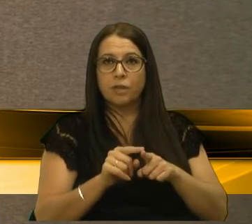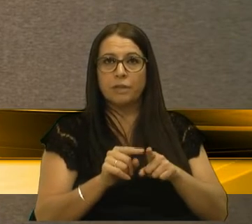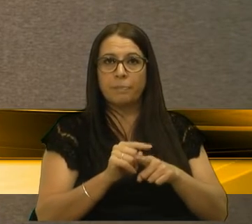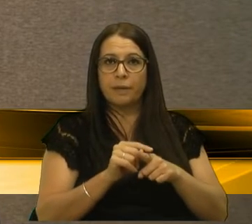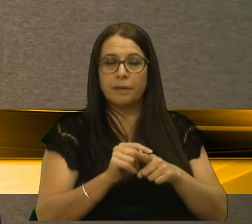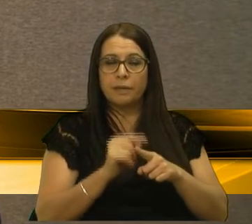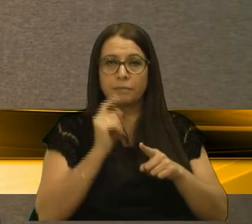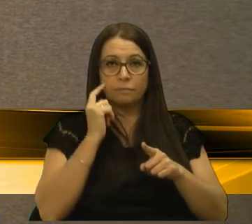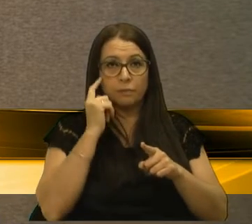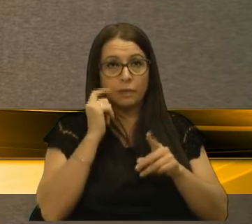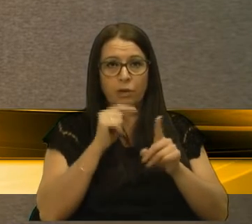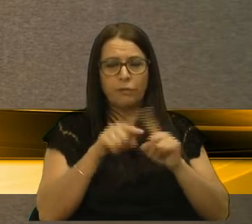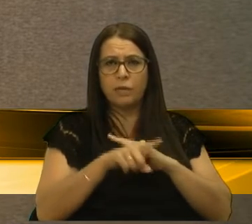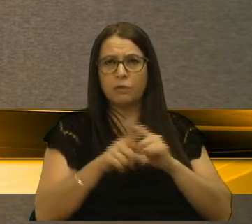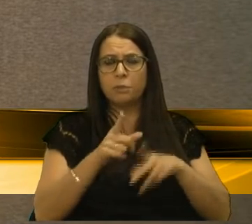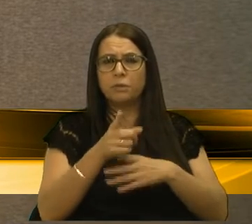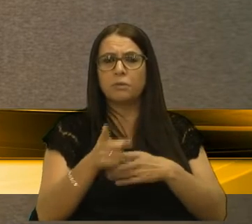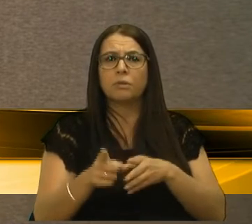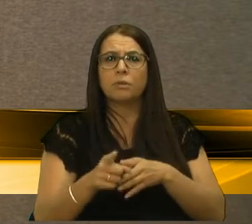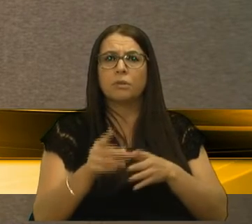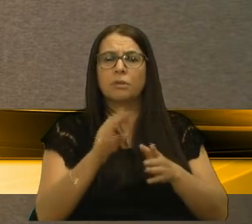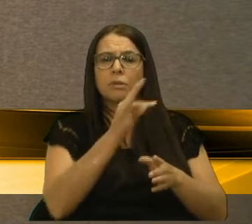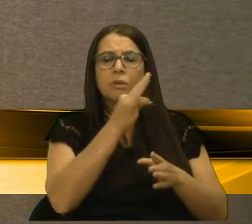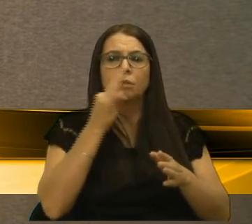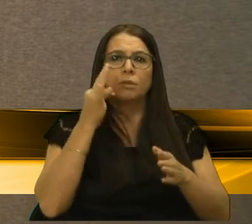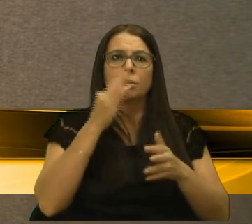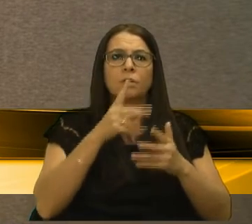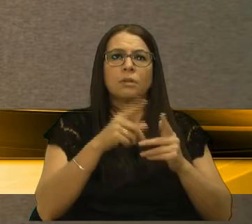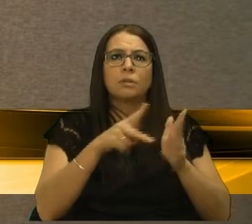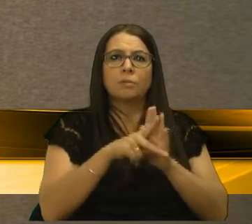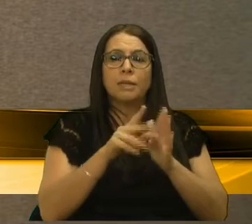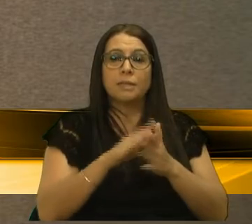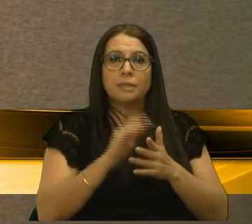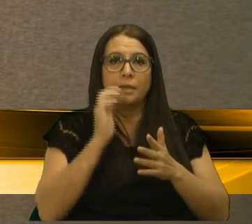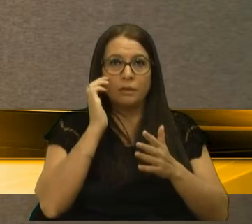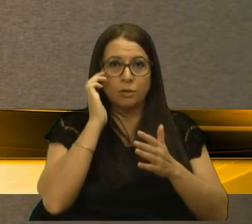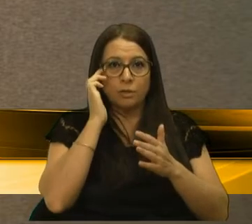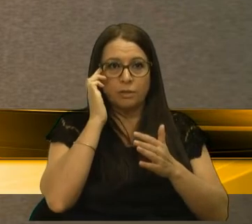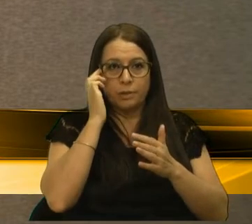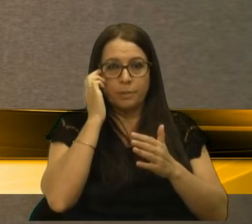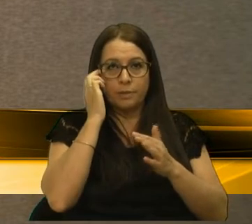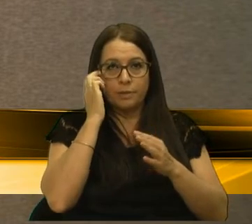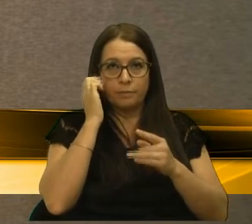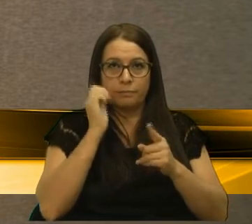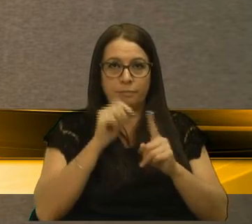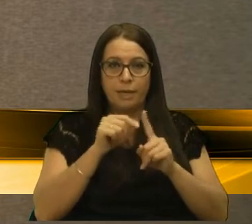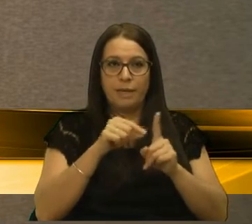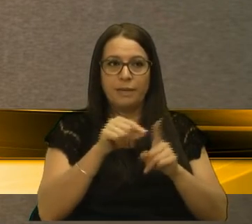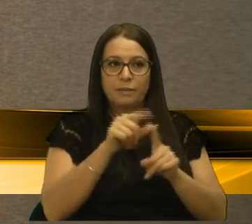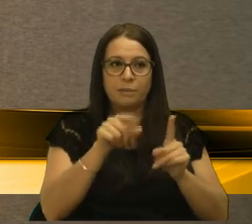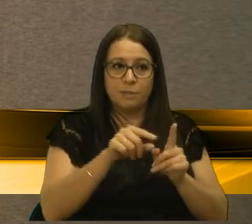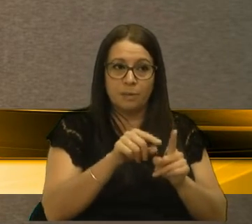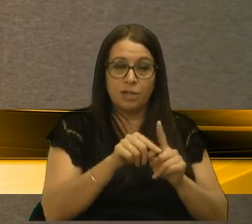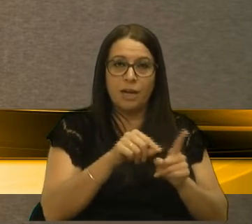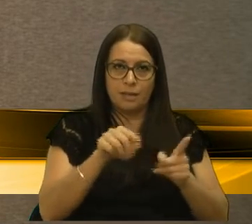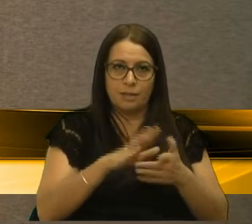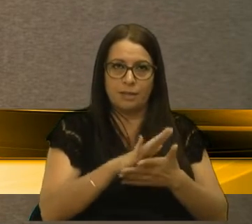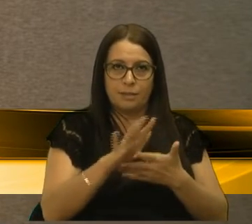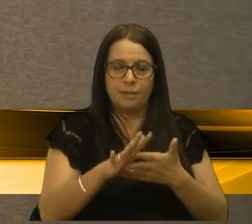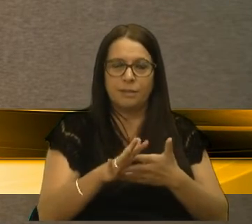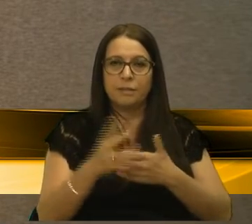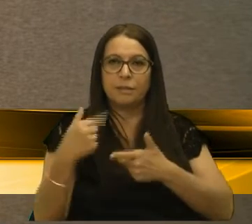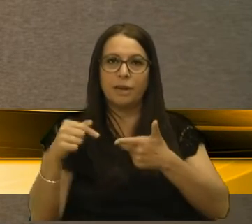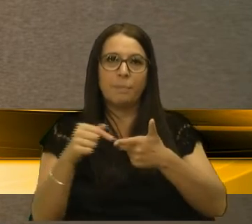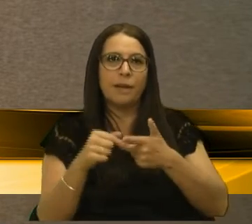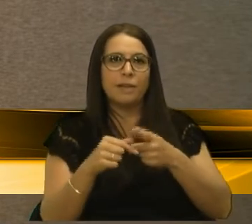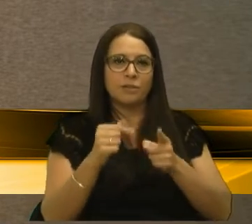E que a vereadora Tatiana colocou com muita propriedade. Ela tem que ter interligação. Pequenos trechos aqui a colar